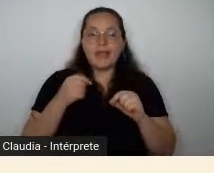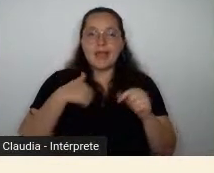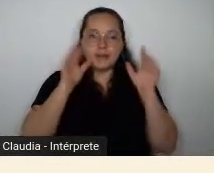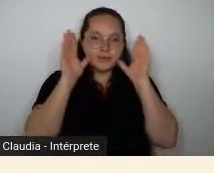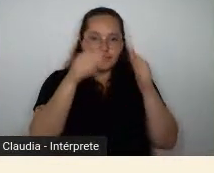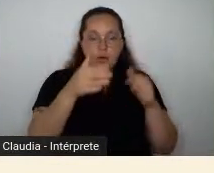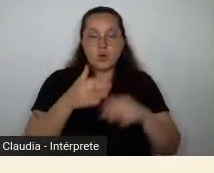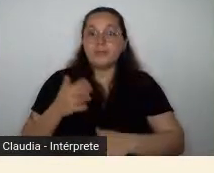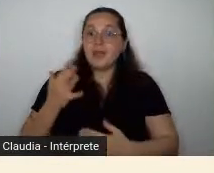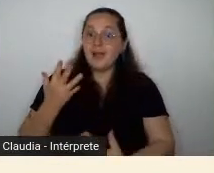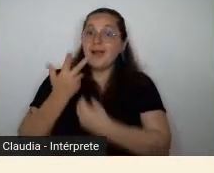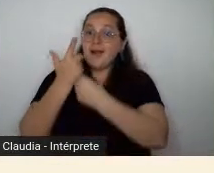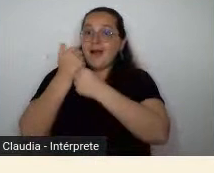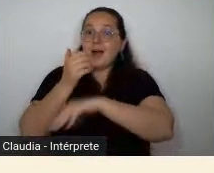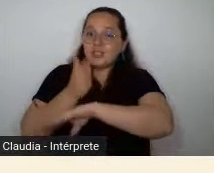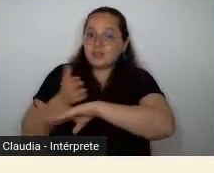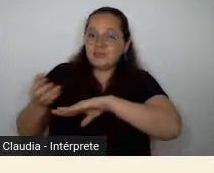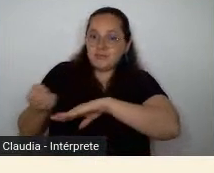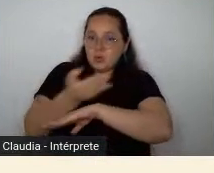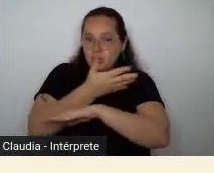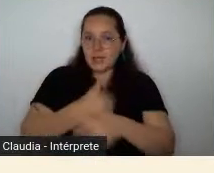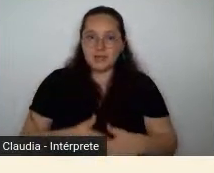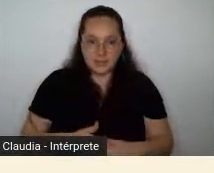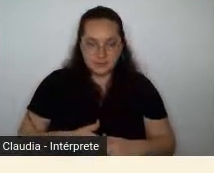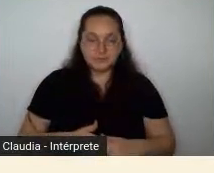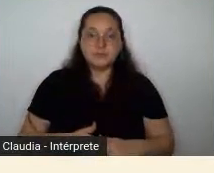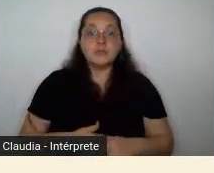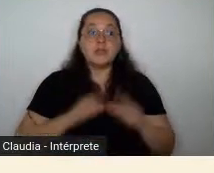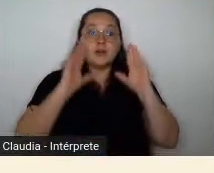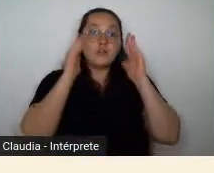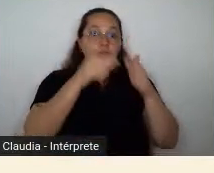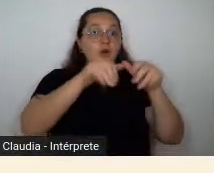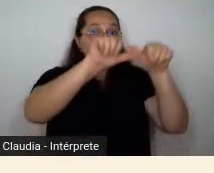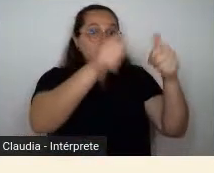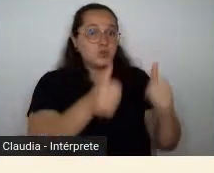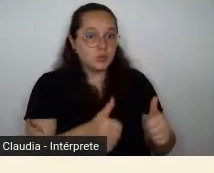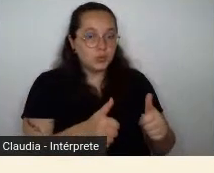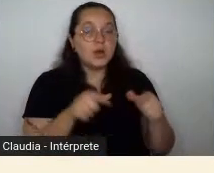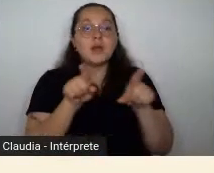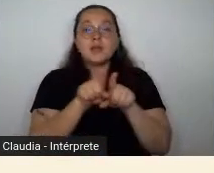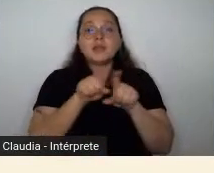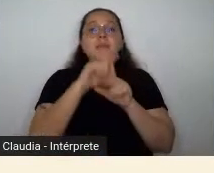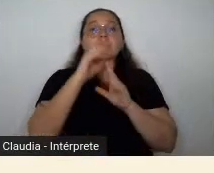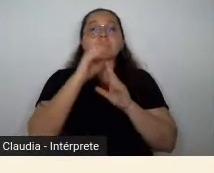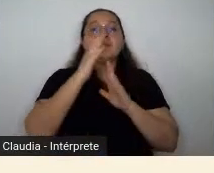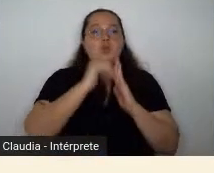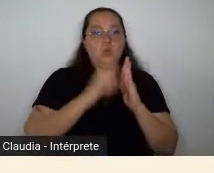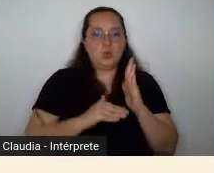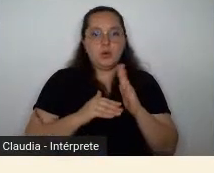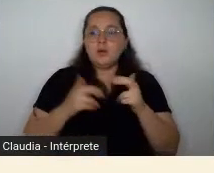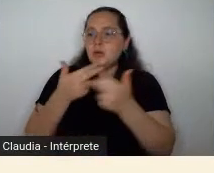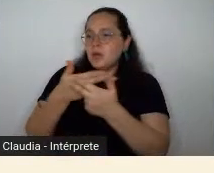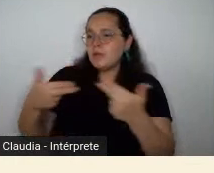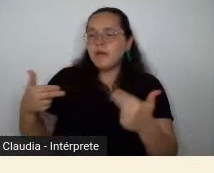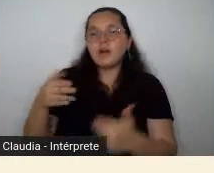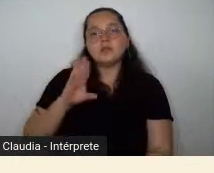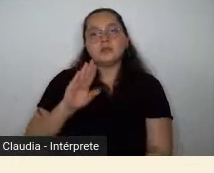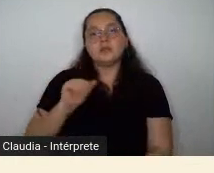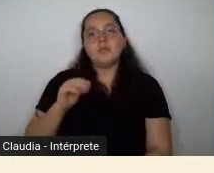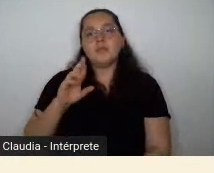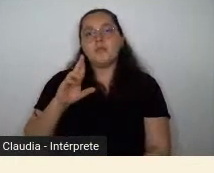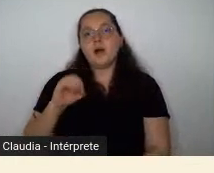do ponto de vista da pintura e da escultura, e mobiliário barroco, né, ou imaginário, esculturas